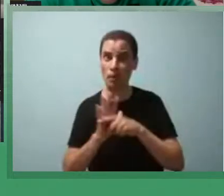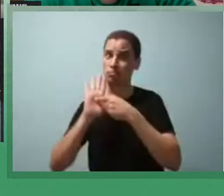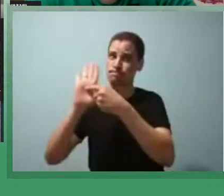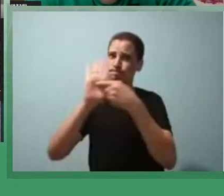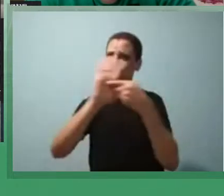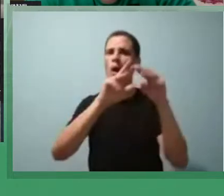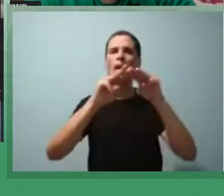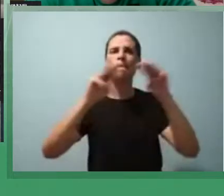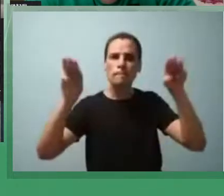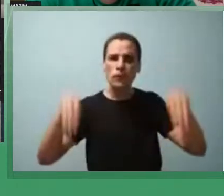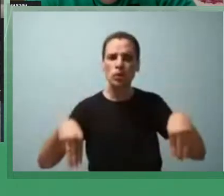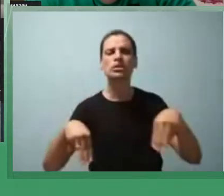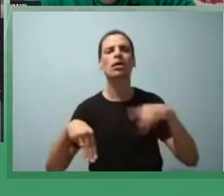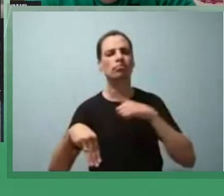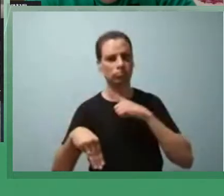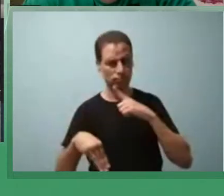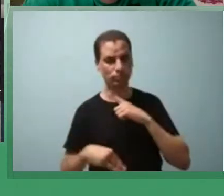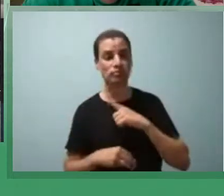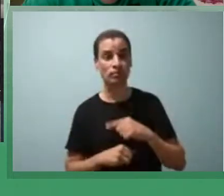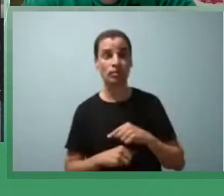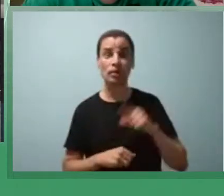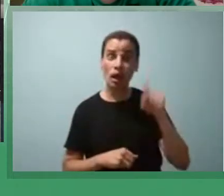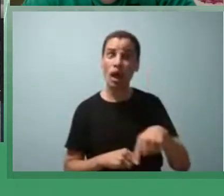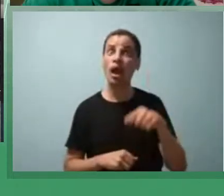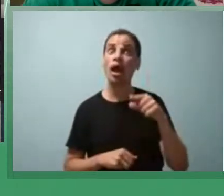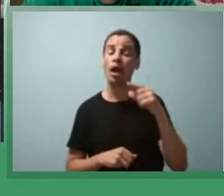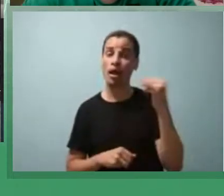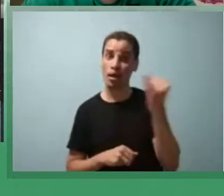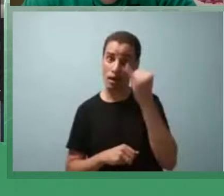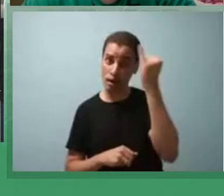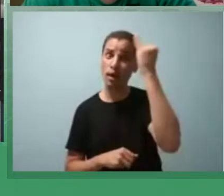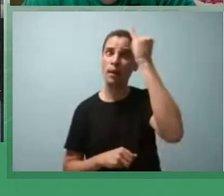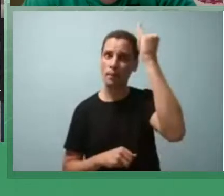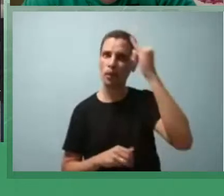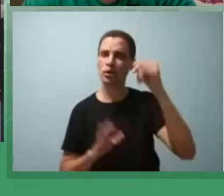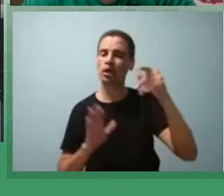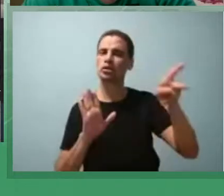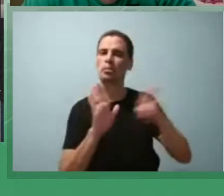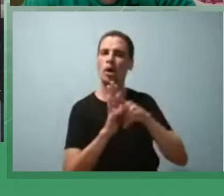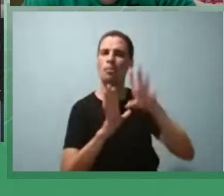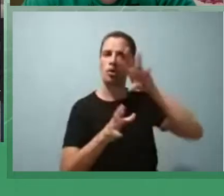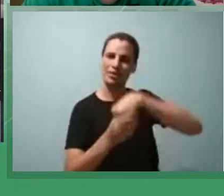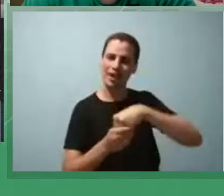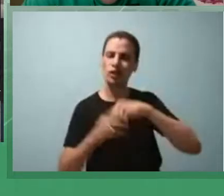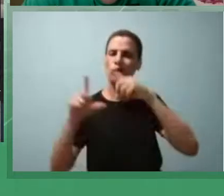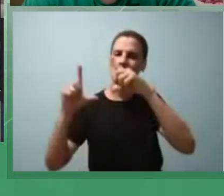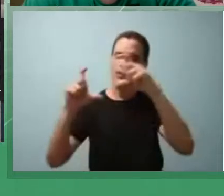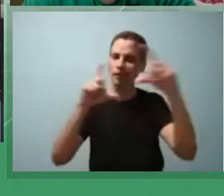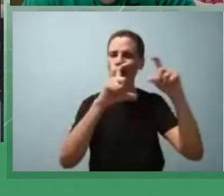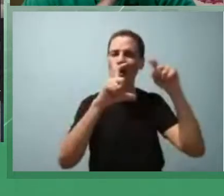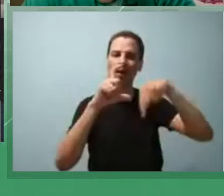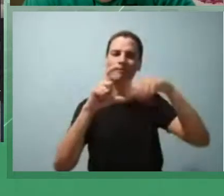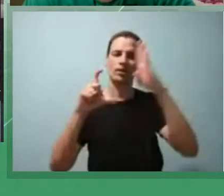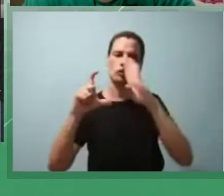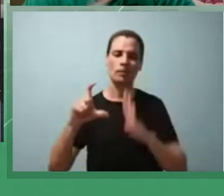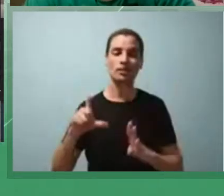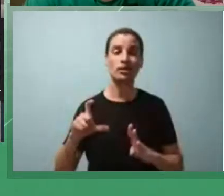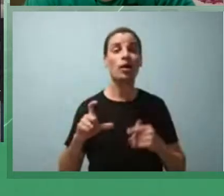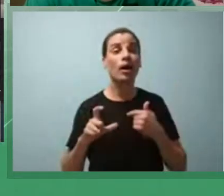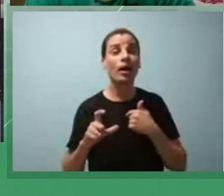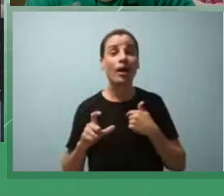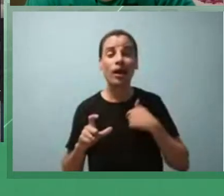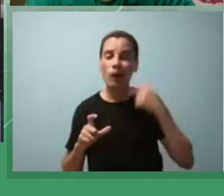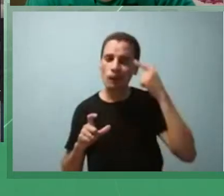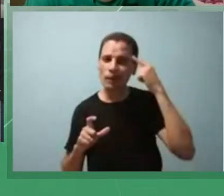principais expoentes da fotografia moderna no Brasil então ele é muito importante pra fotografia do Brasil só que eu não considero ele tão